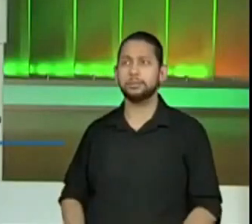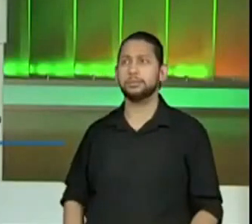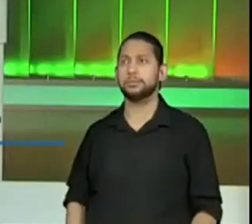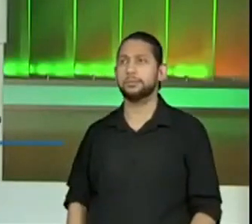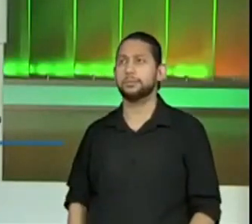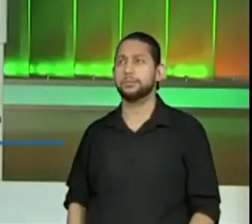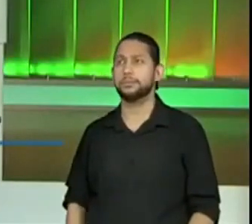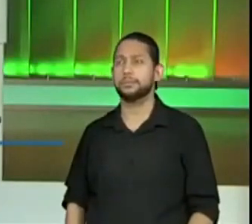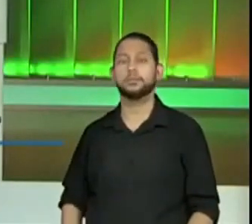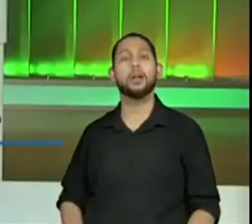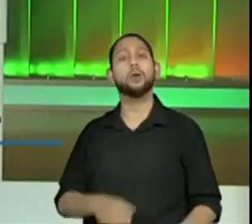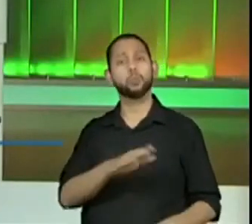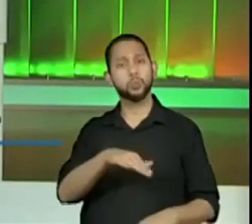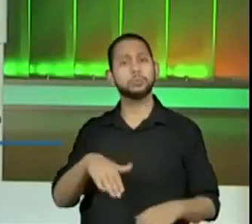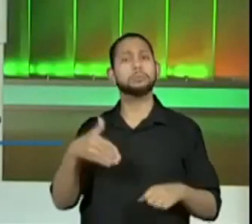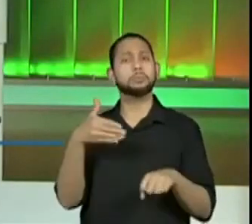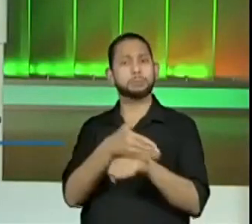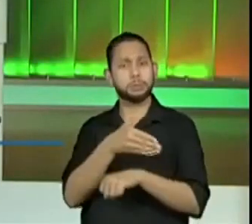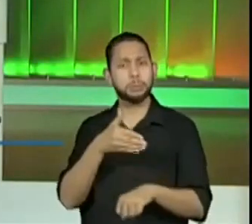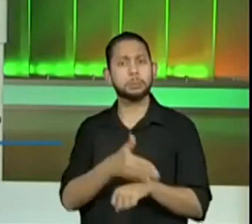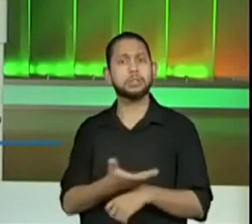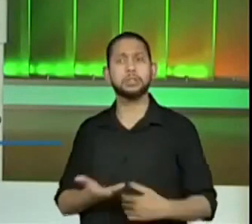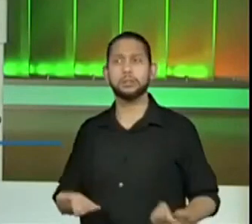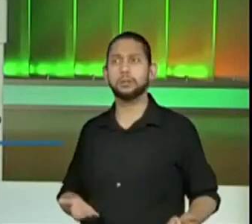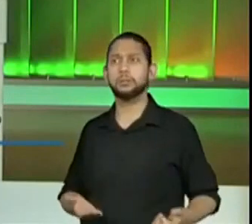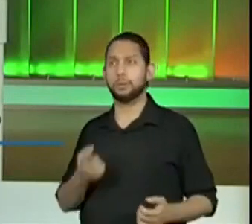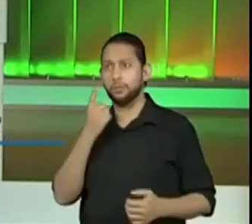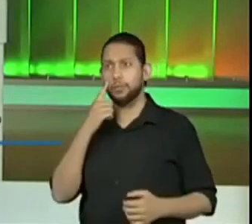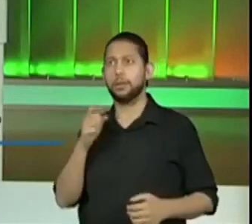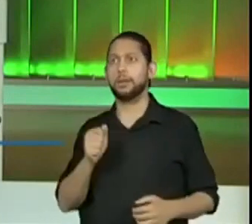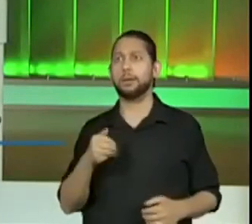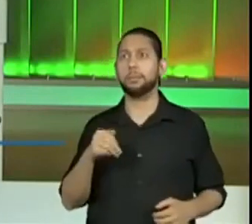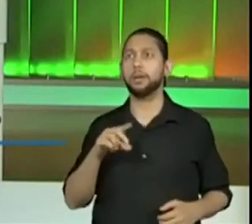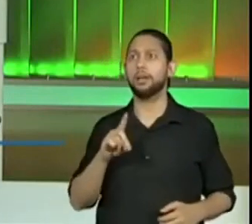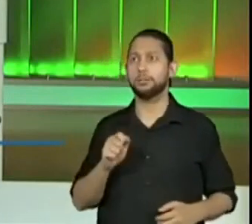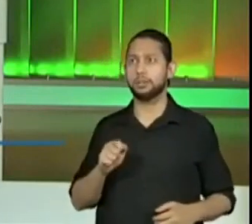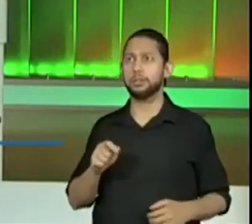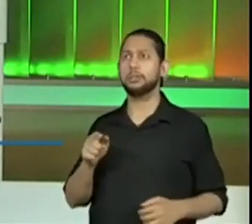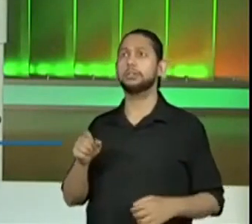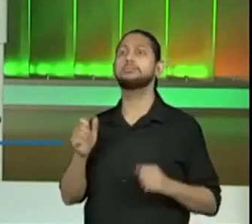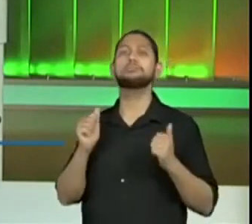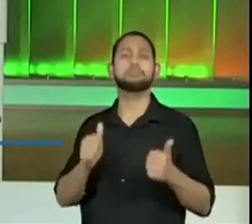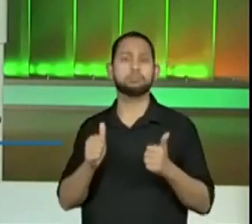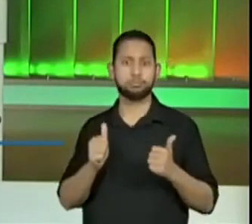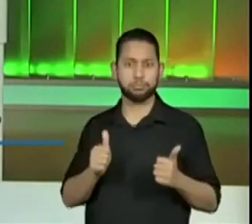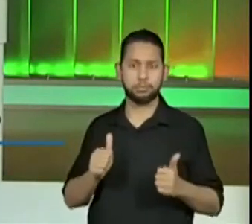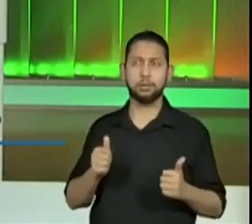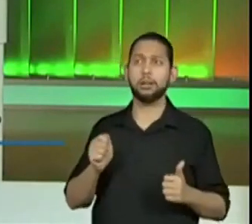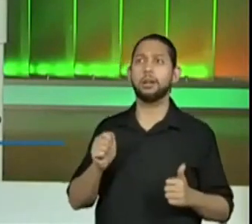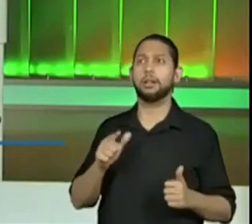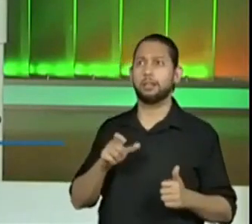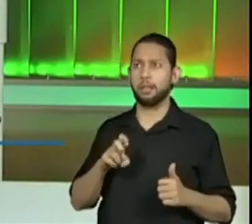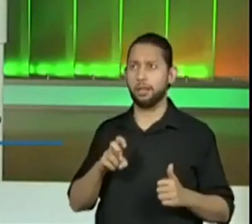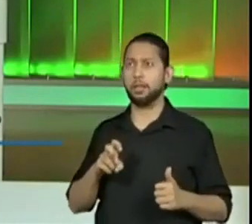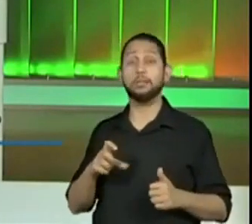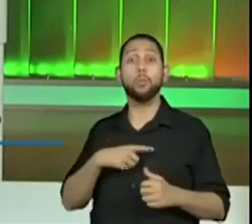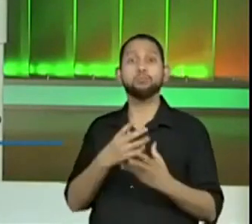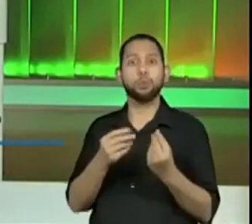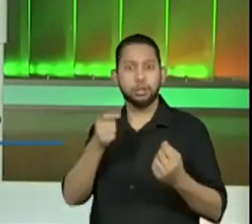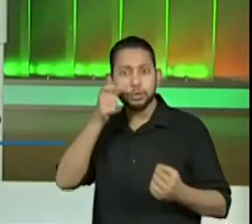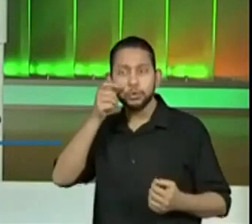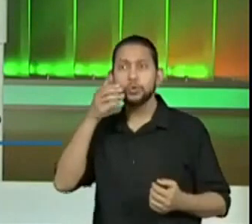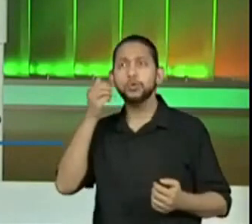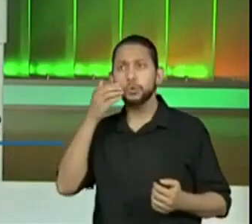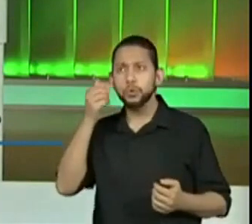estão participando, como é que é? A professora Amanda disse que as alunas Natália, Nicole, Alexa estão atentas.